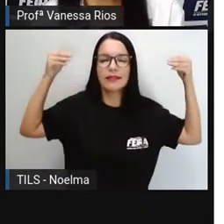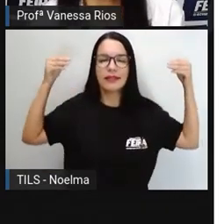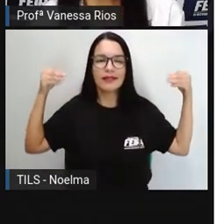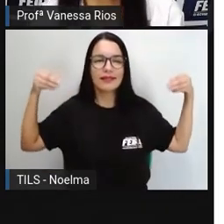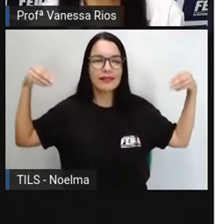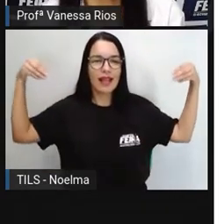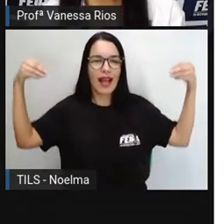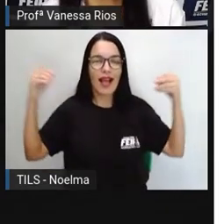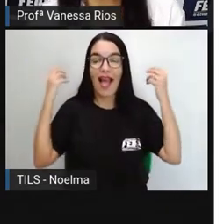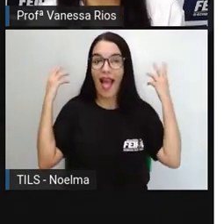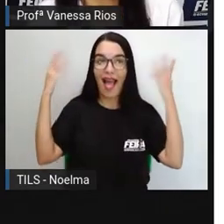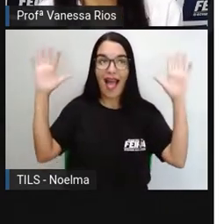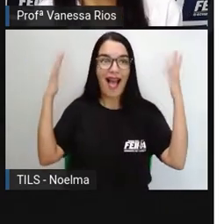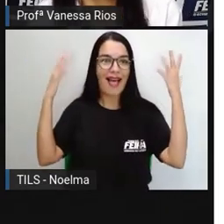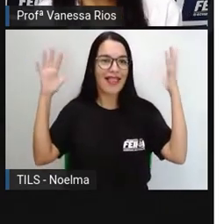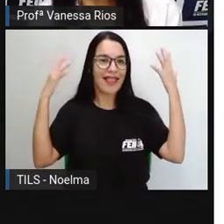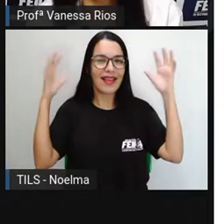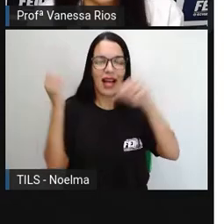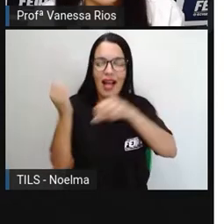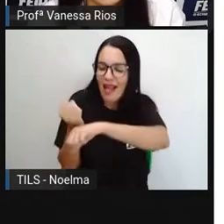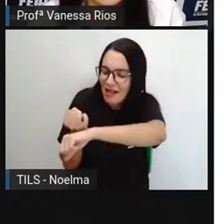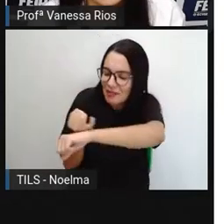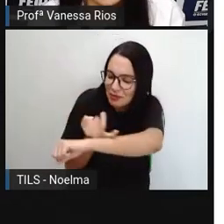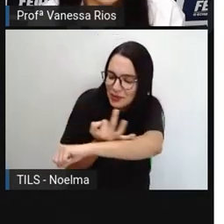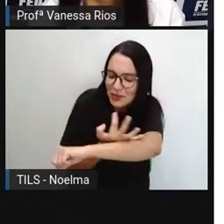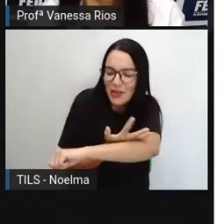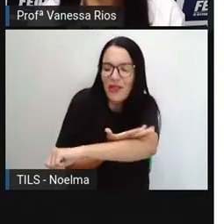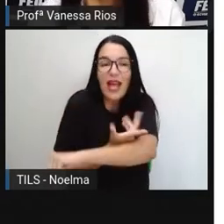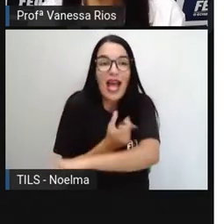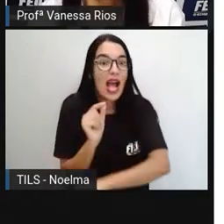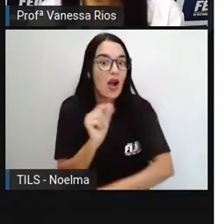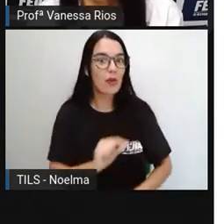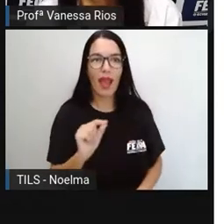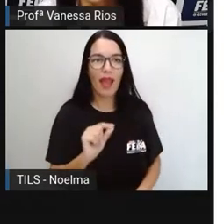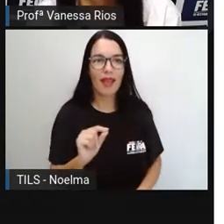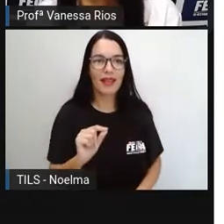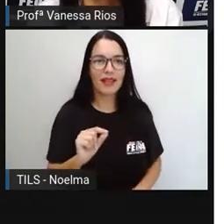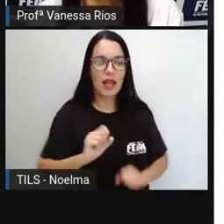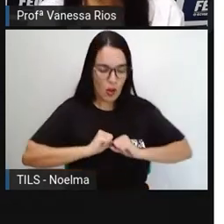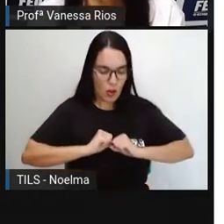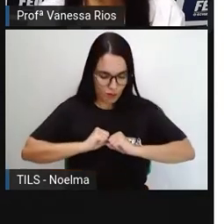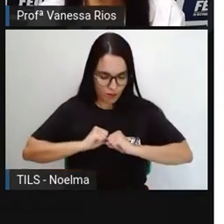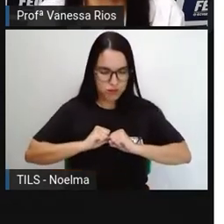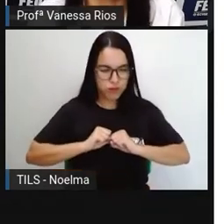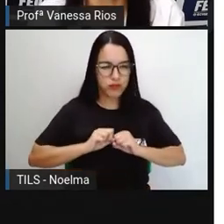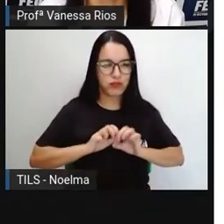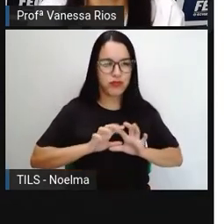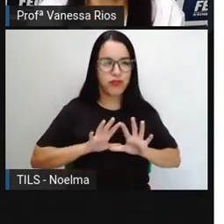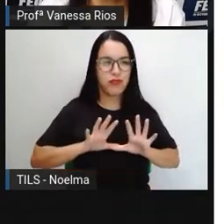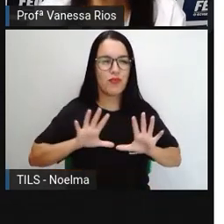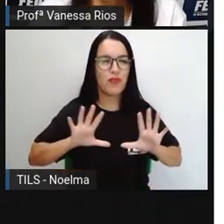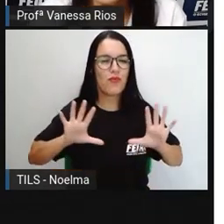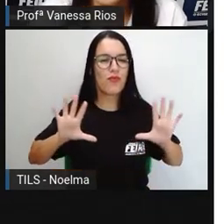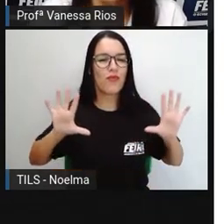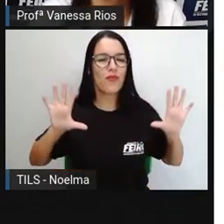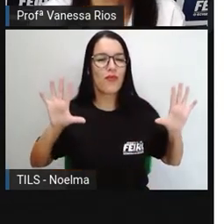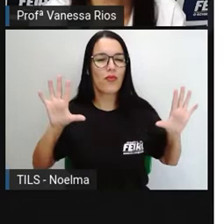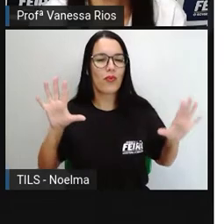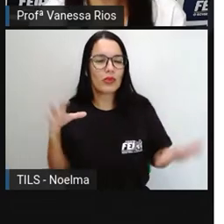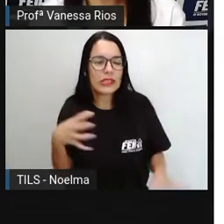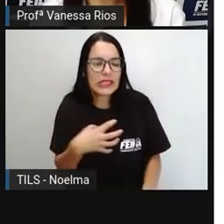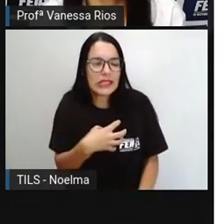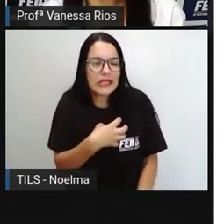relacionado ao despertar dos sentimentos. E a gente já percebe que as palavras possuem, sim,